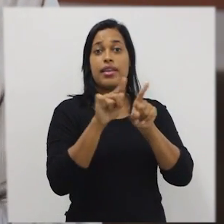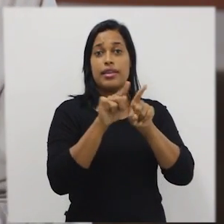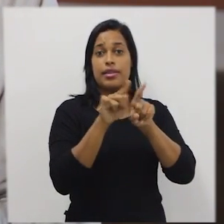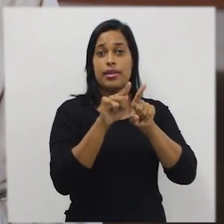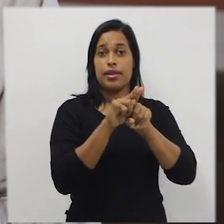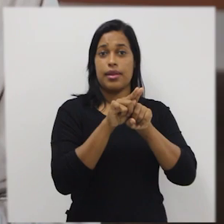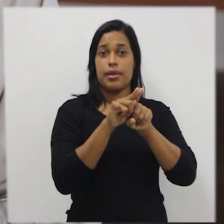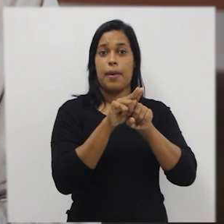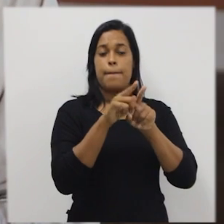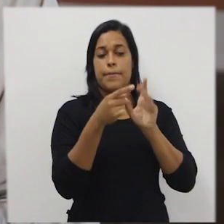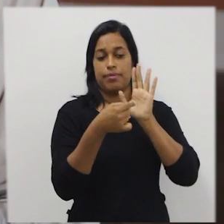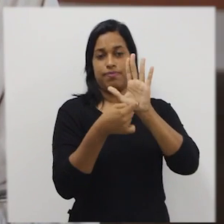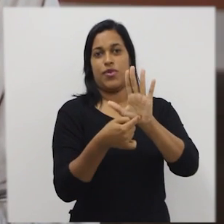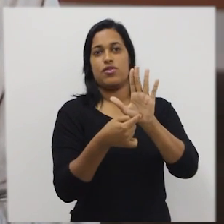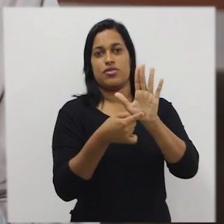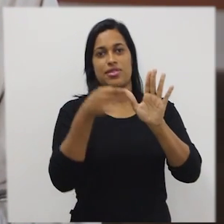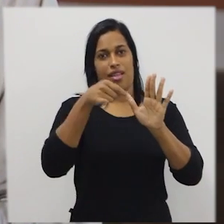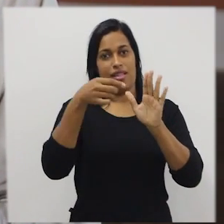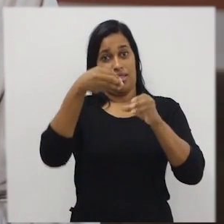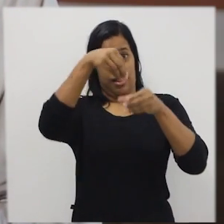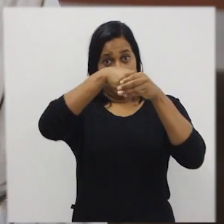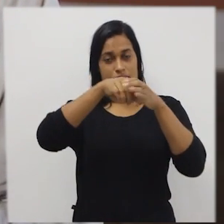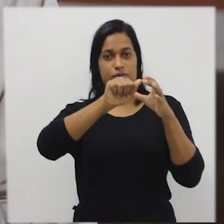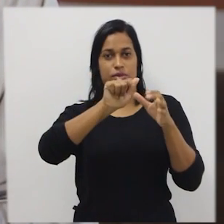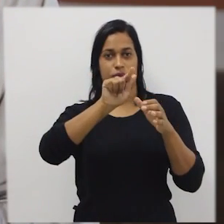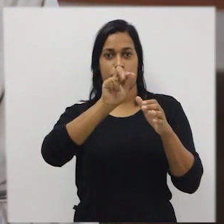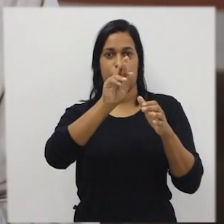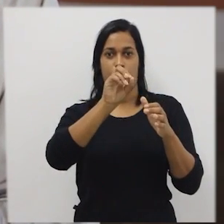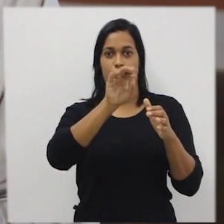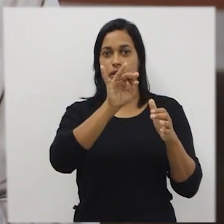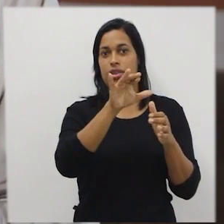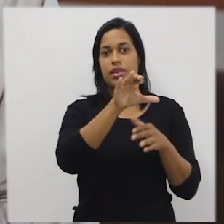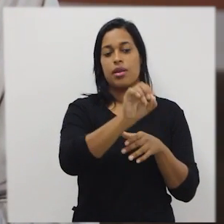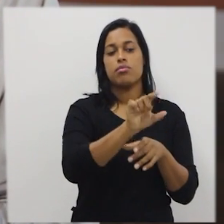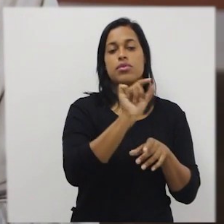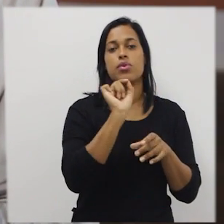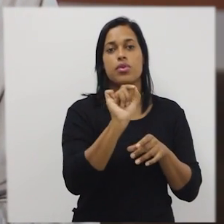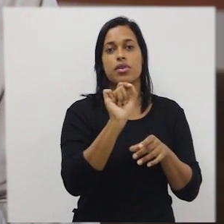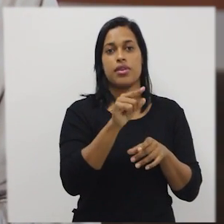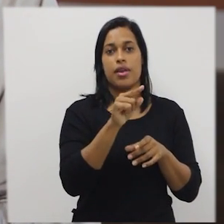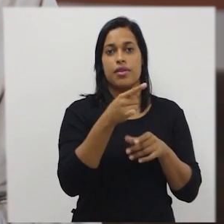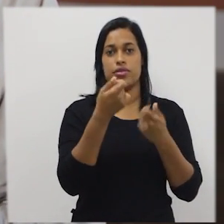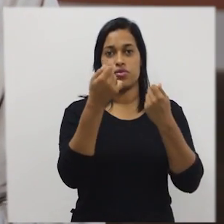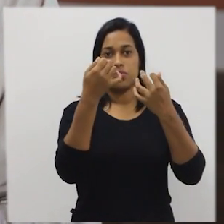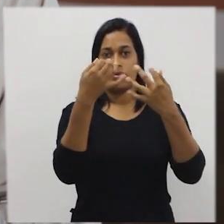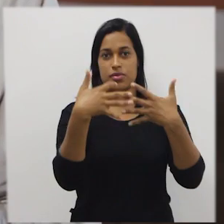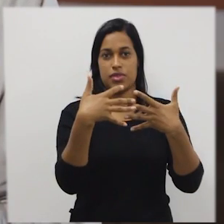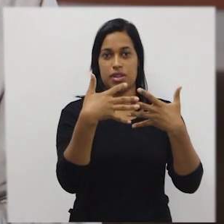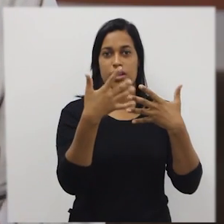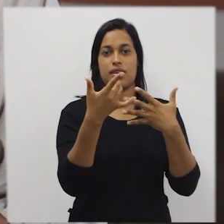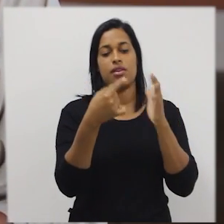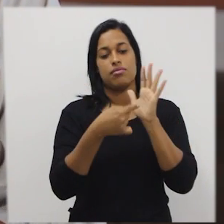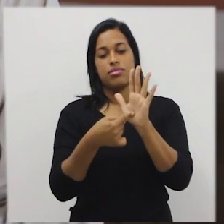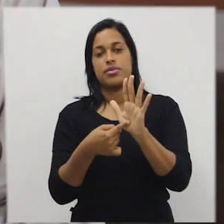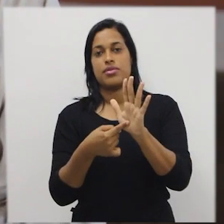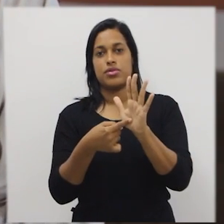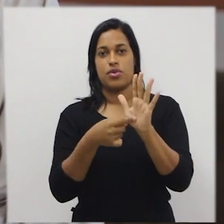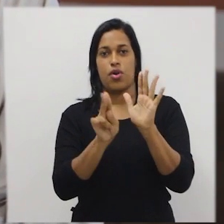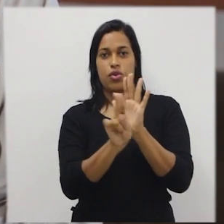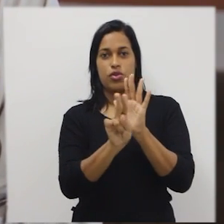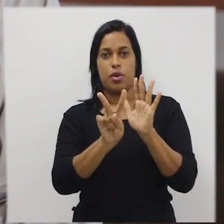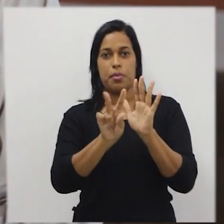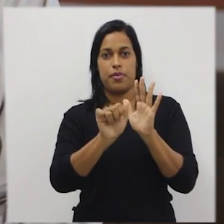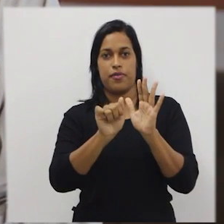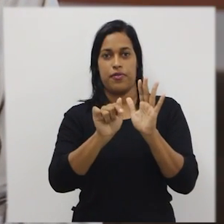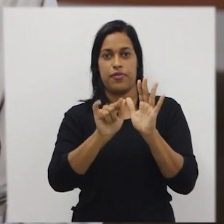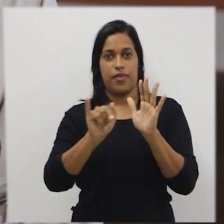estas variáveis no algoritmo. Para isso, nós utilizamos o comando var colocado logo no início do algoritmo.